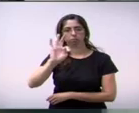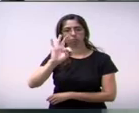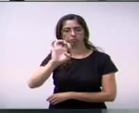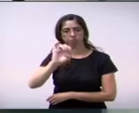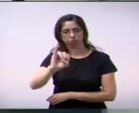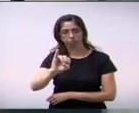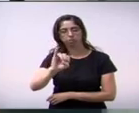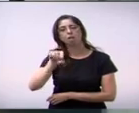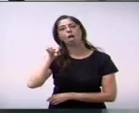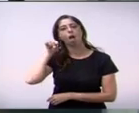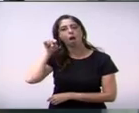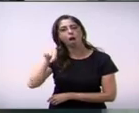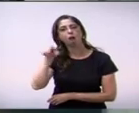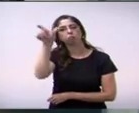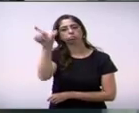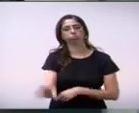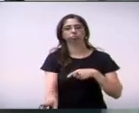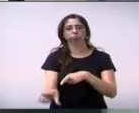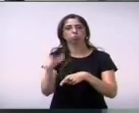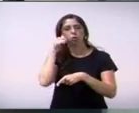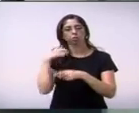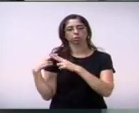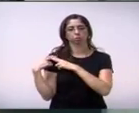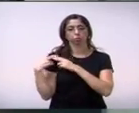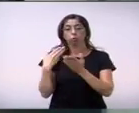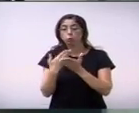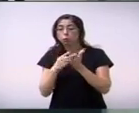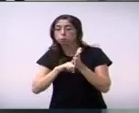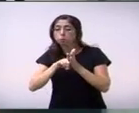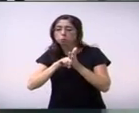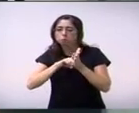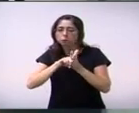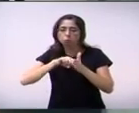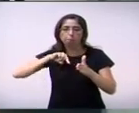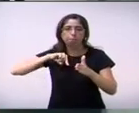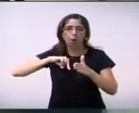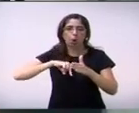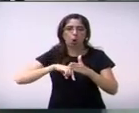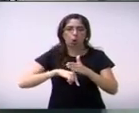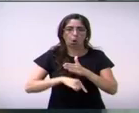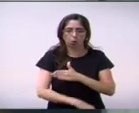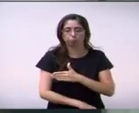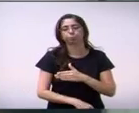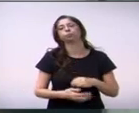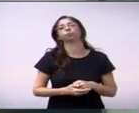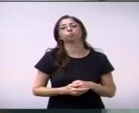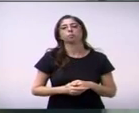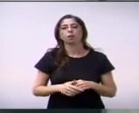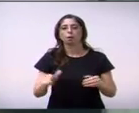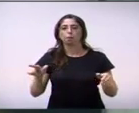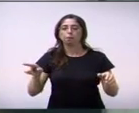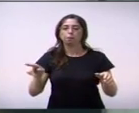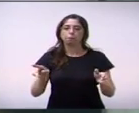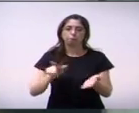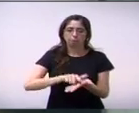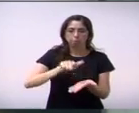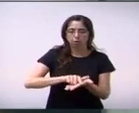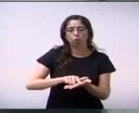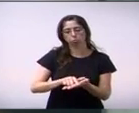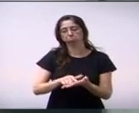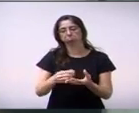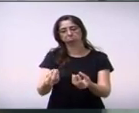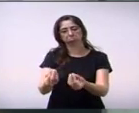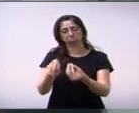técnica essa nossa reivindicação, inclusive, eu vou deixar à disposição do Eduardo para que ele repasse para os profissionais aqui